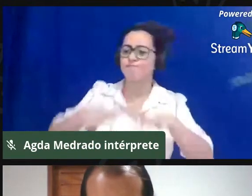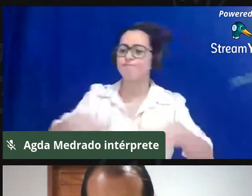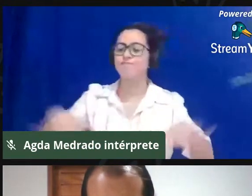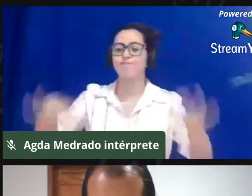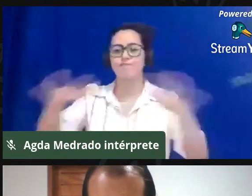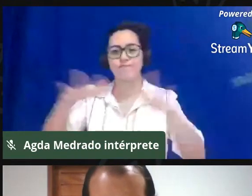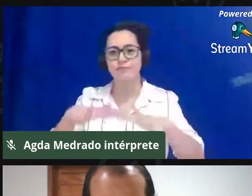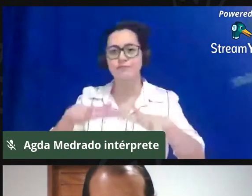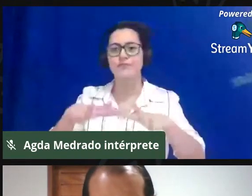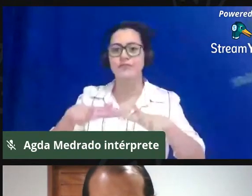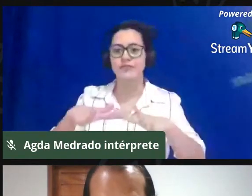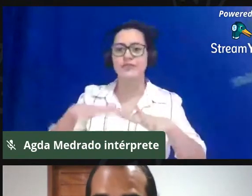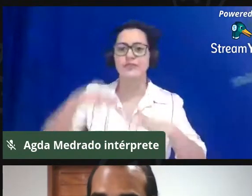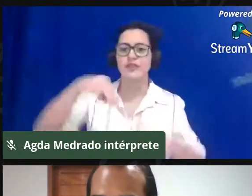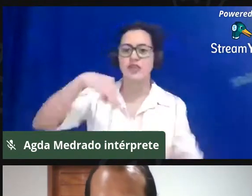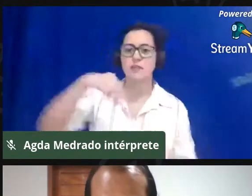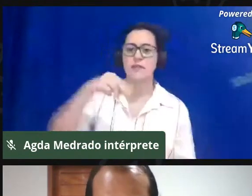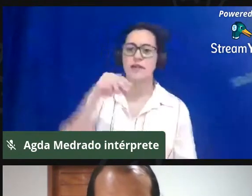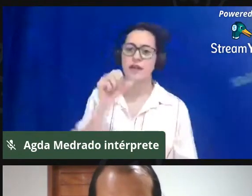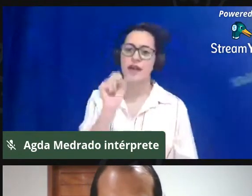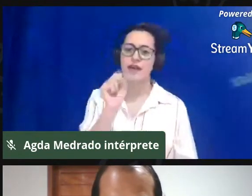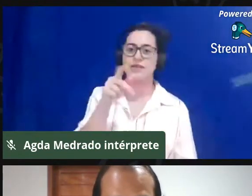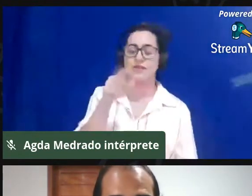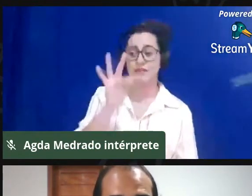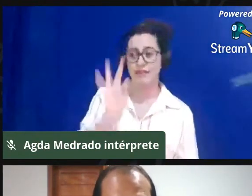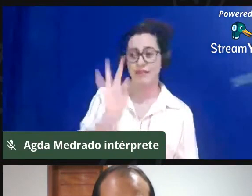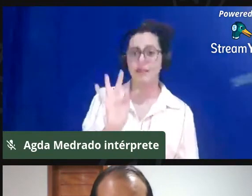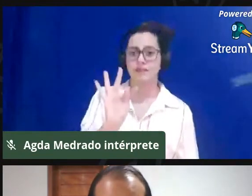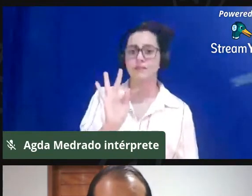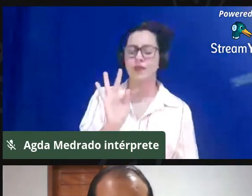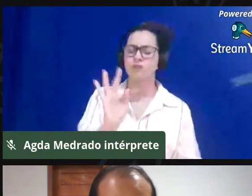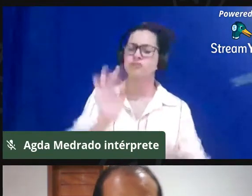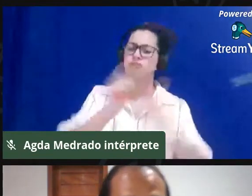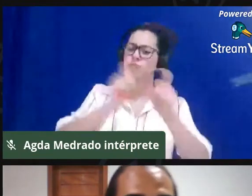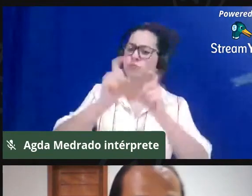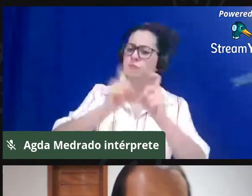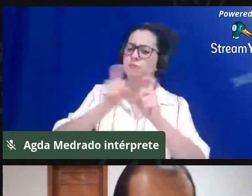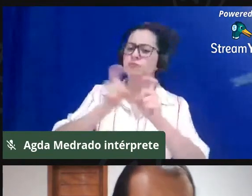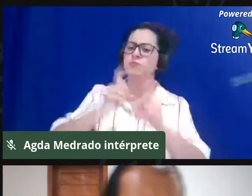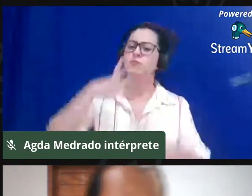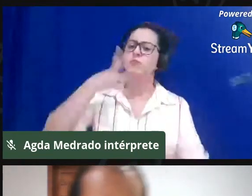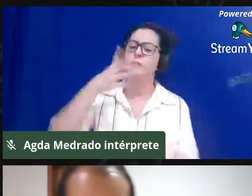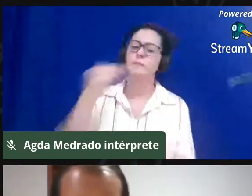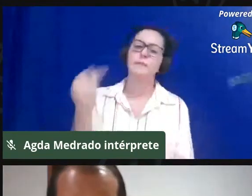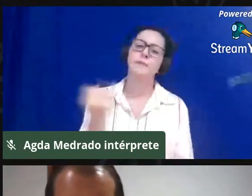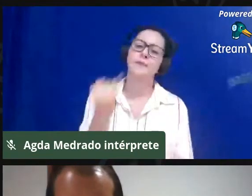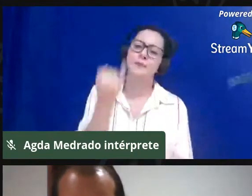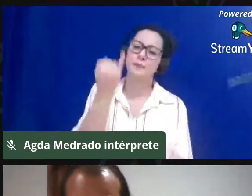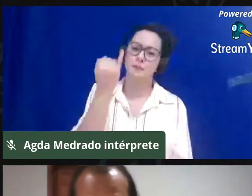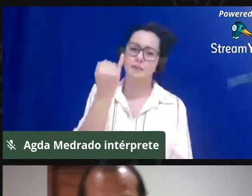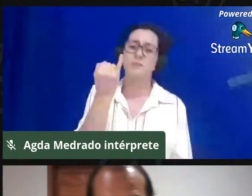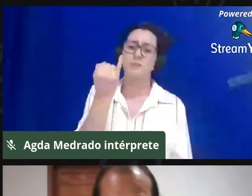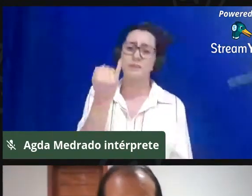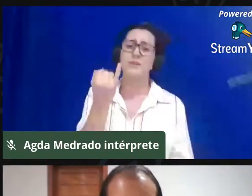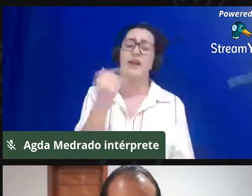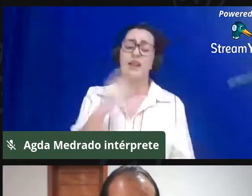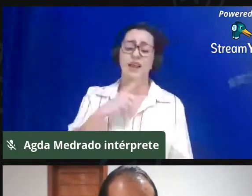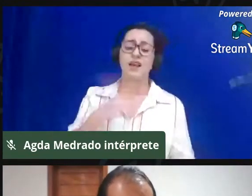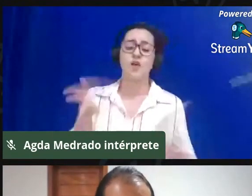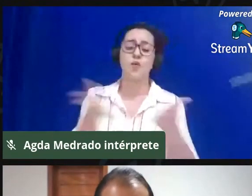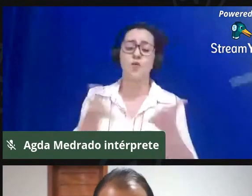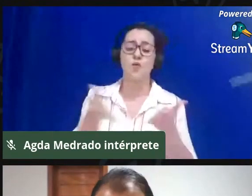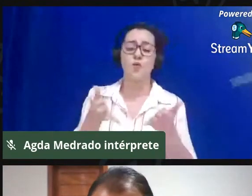MST. Esse é um debate muito importante e a gente está num contexto de uma pandemia, num contexto que